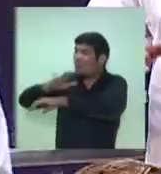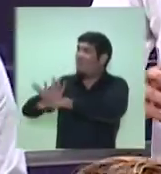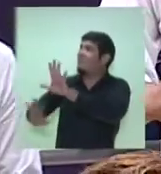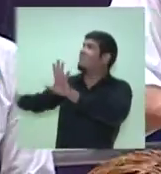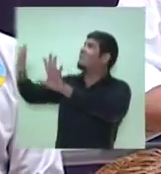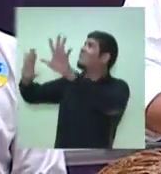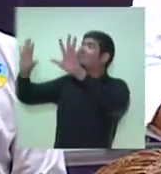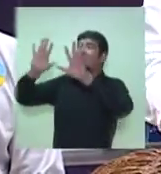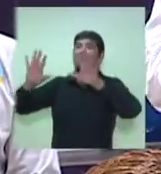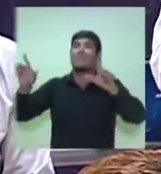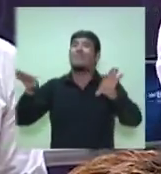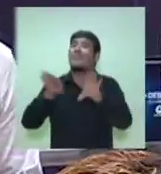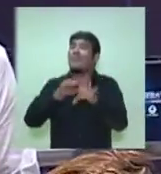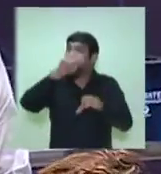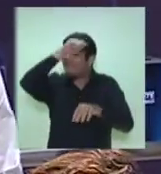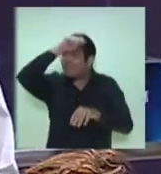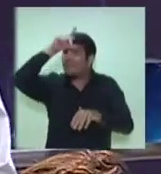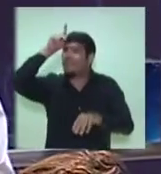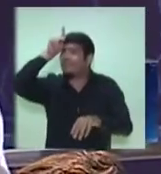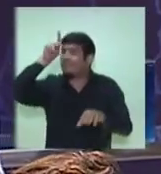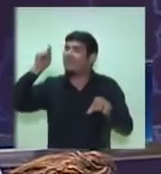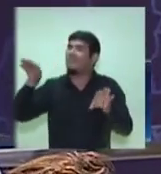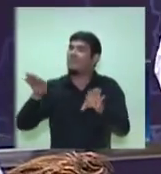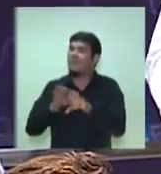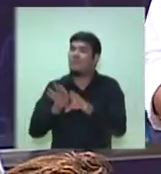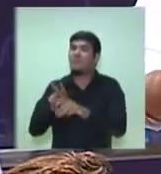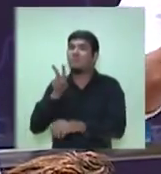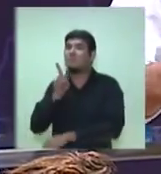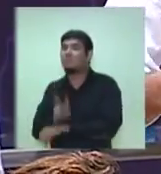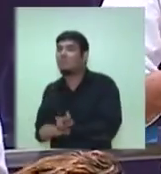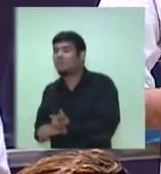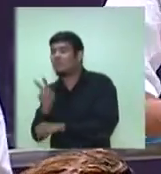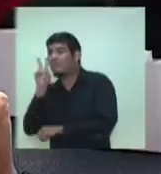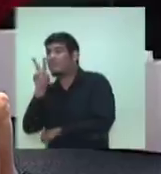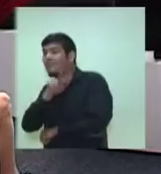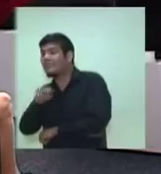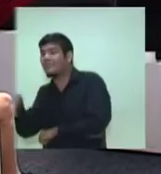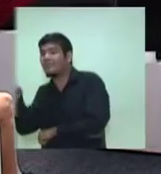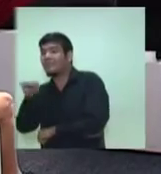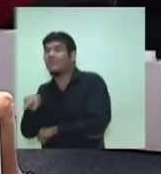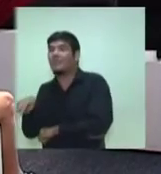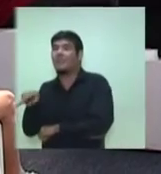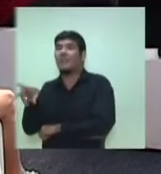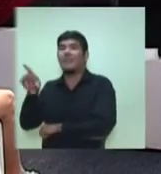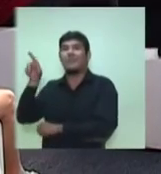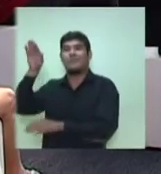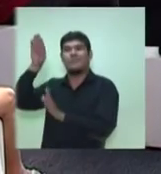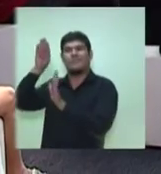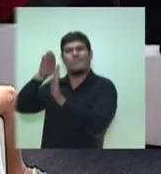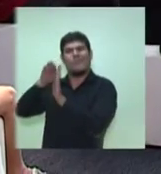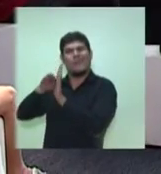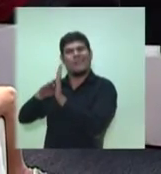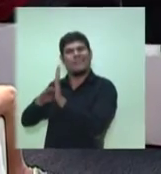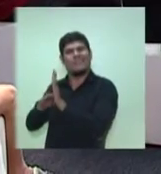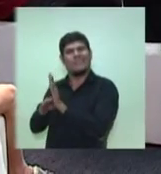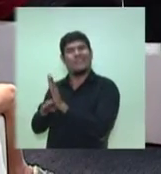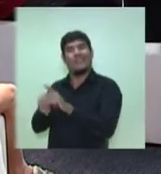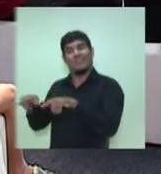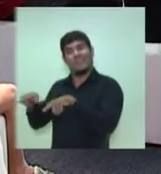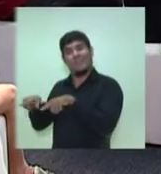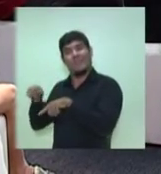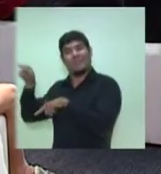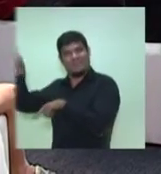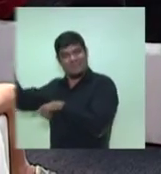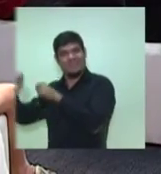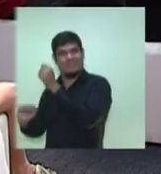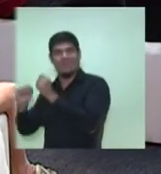por outro lado, a prefeitura também ter uma política fiscal inteligente para garantir o barateamento de serviços prestados ao polo industrial de Manaus.